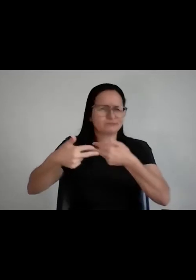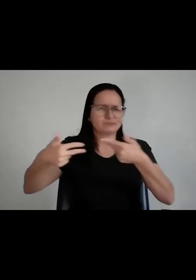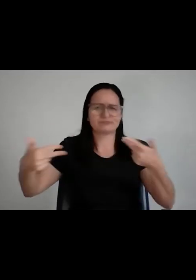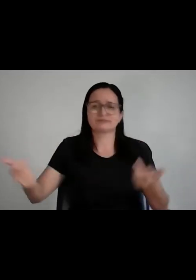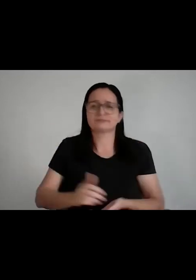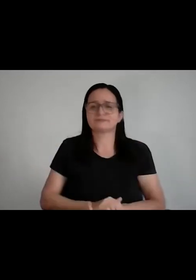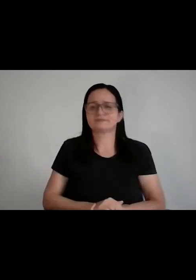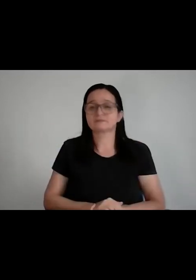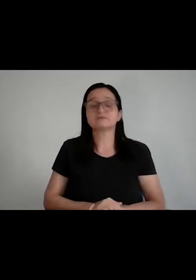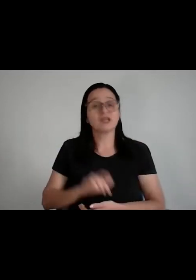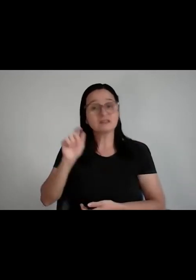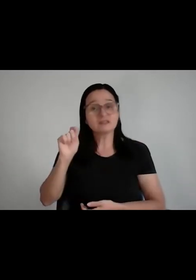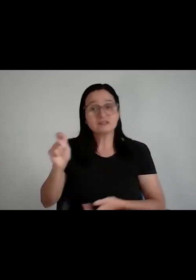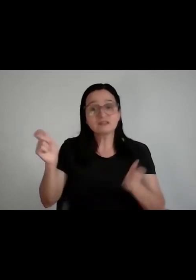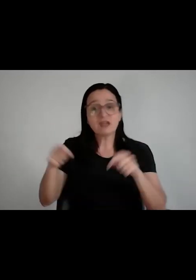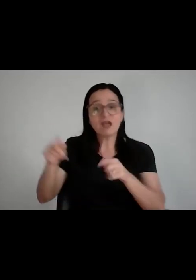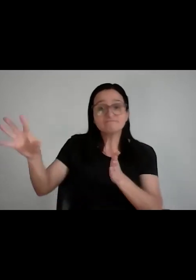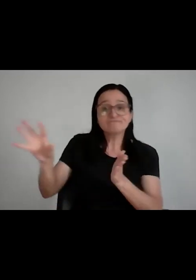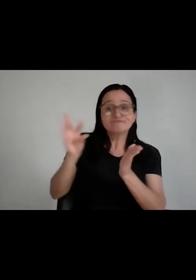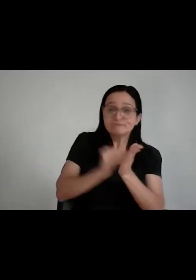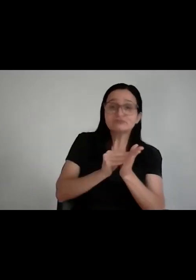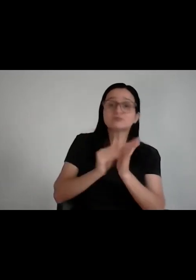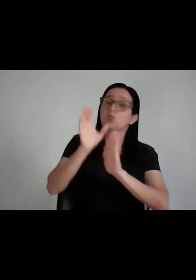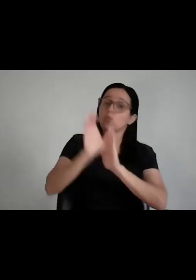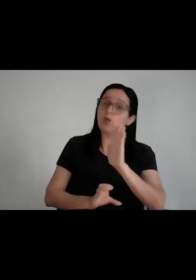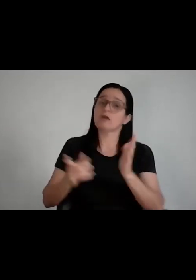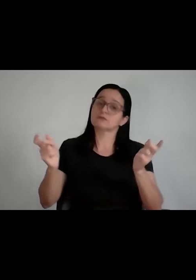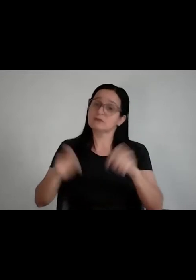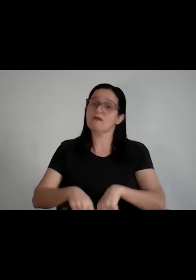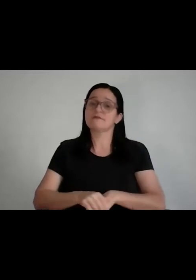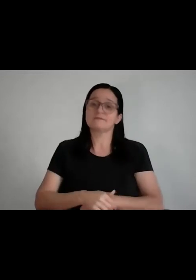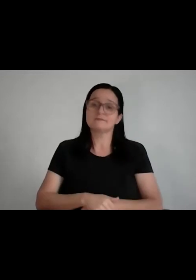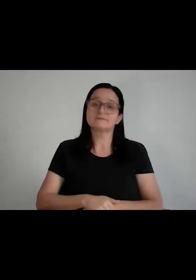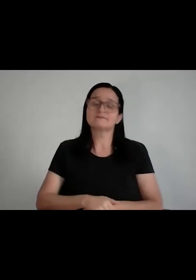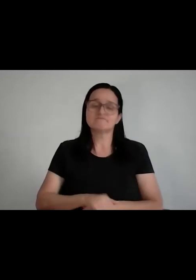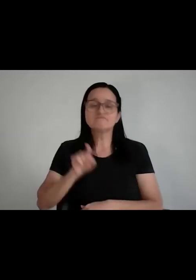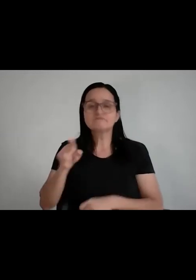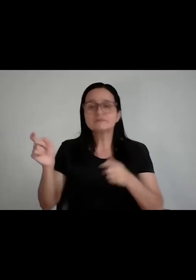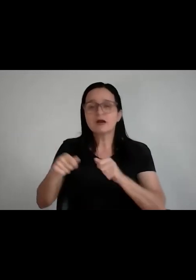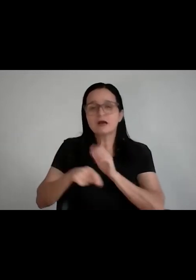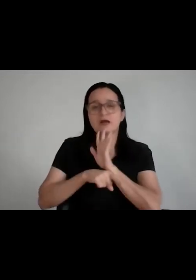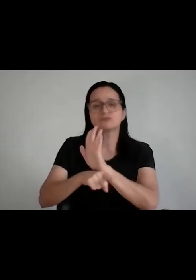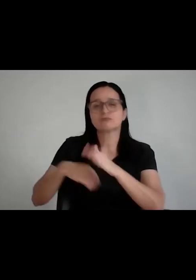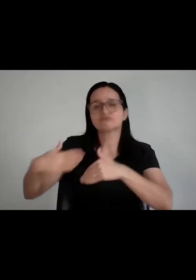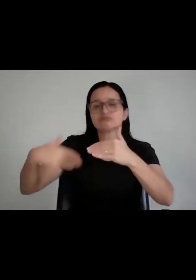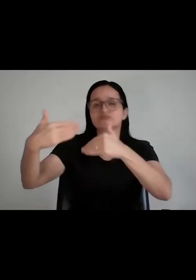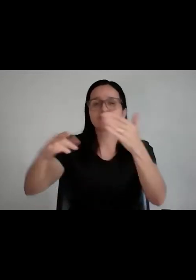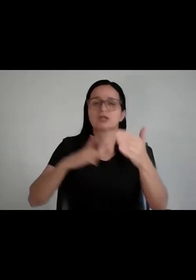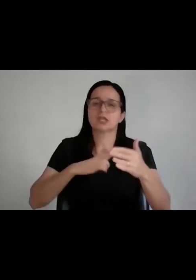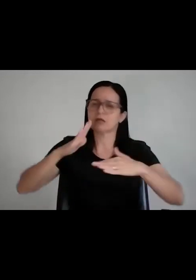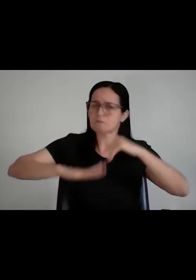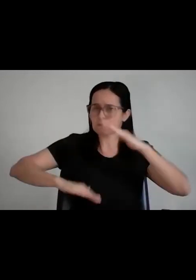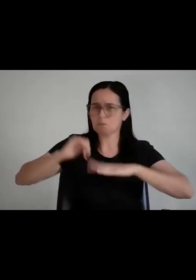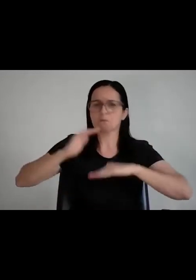isso aqui você está comendo bola, porque essas coisas fazem com que você desenvolva habilidades